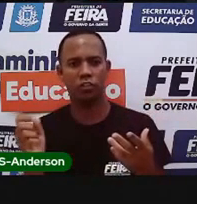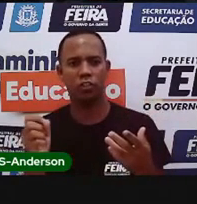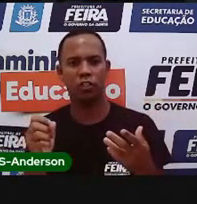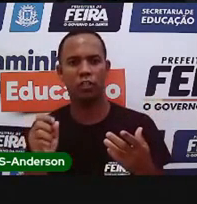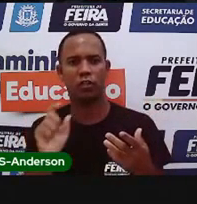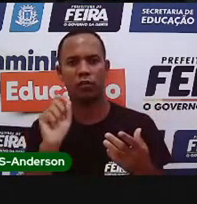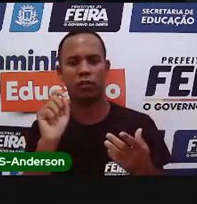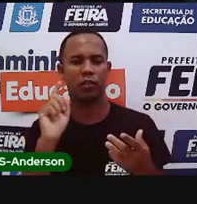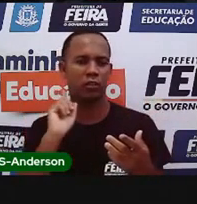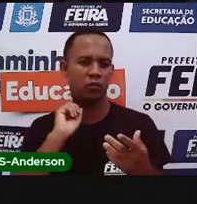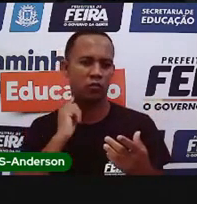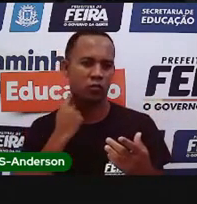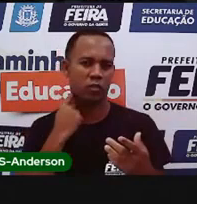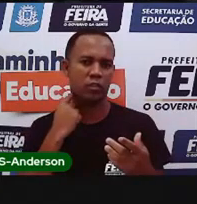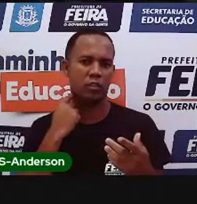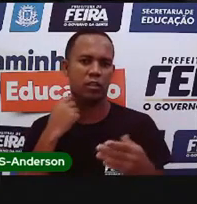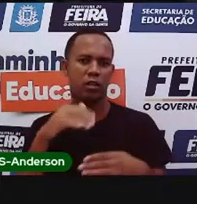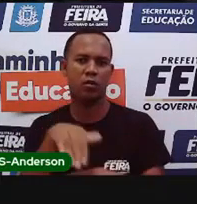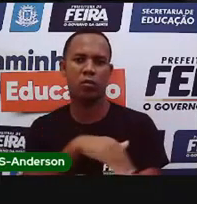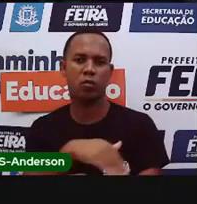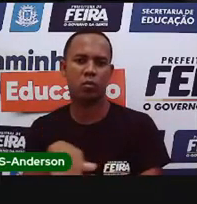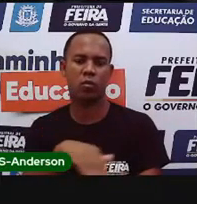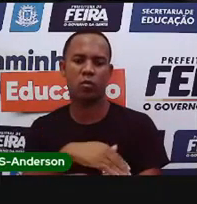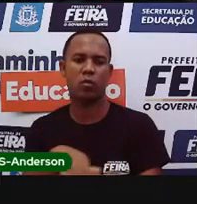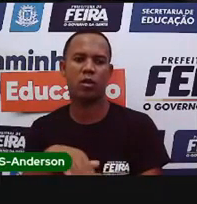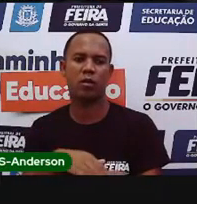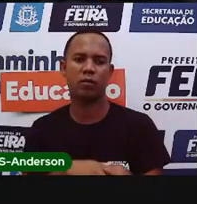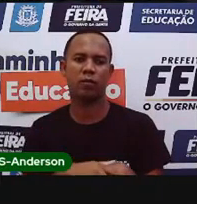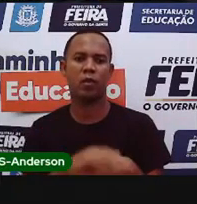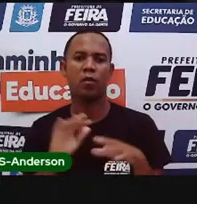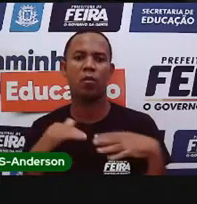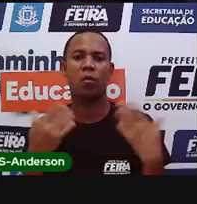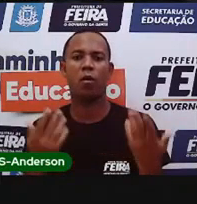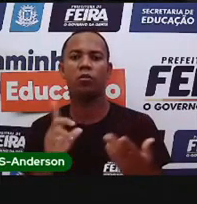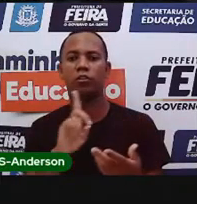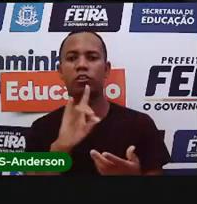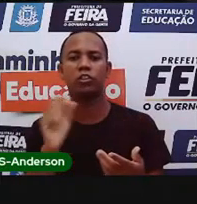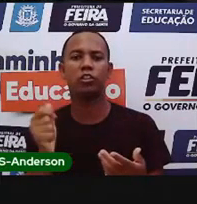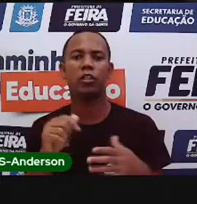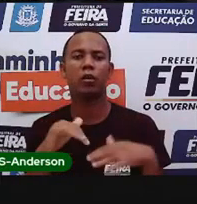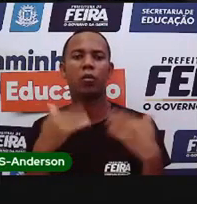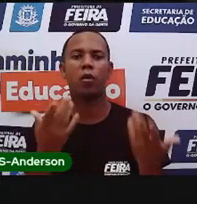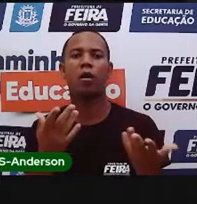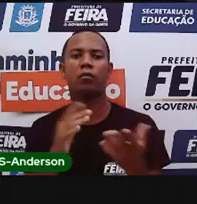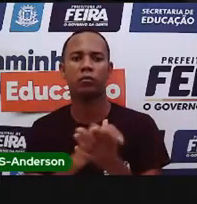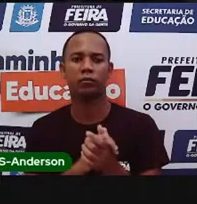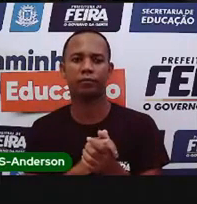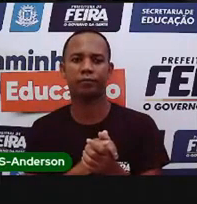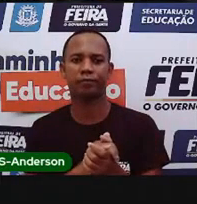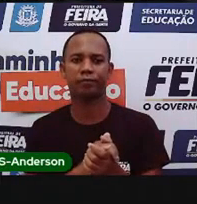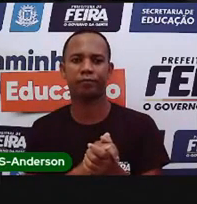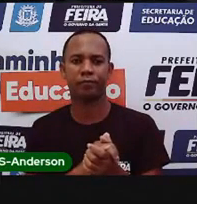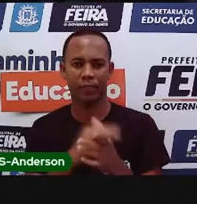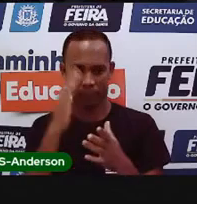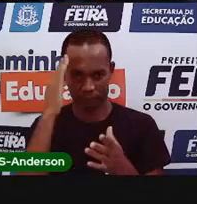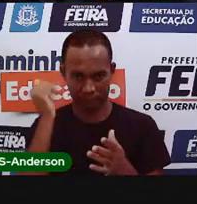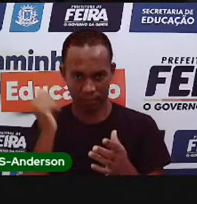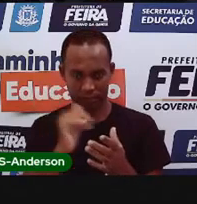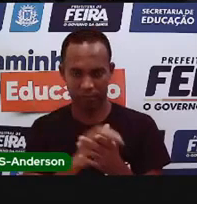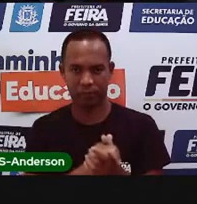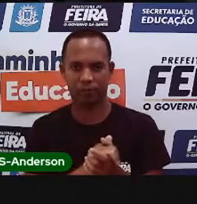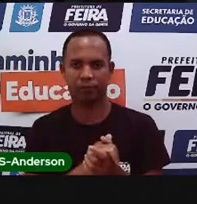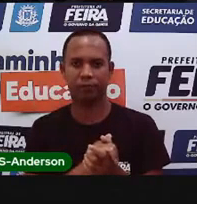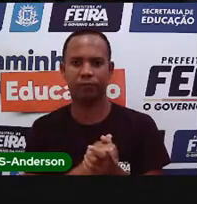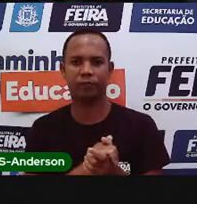E aí? Se você mora no distrito e não tem coleta ou se tem coleta em dias em menos dias